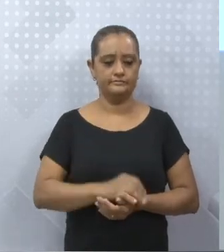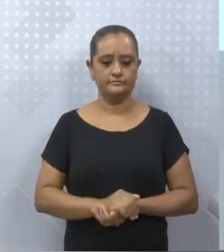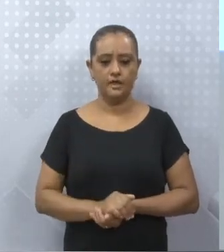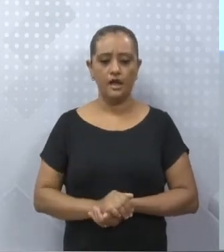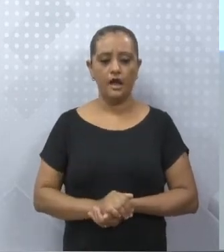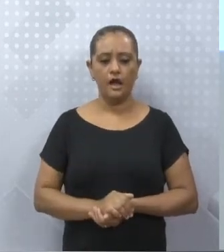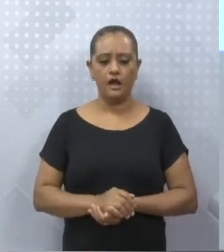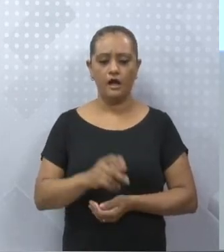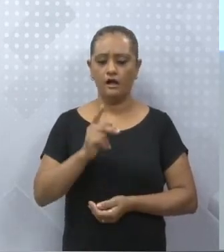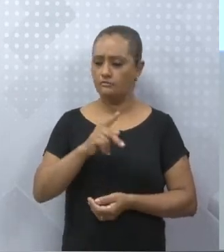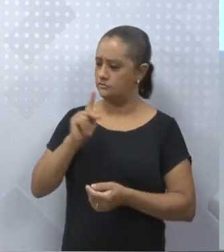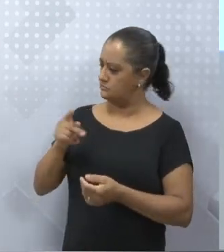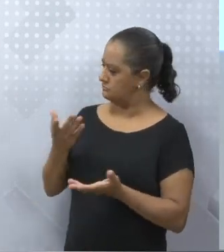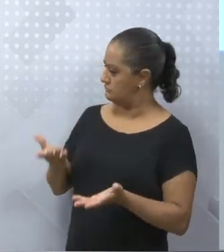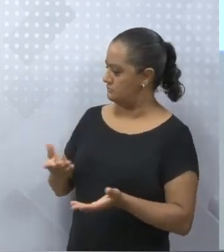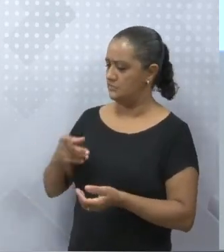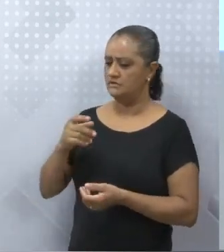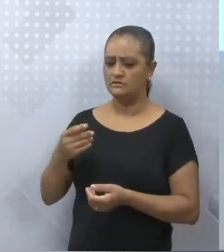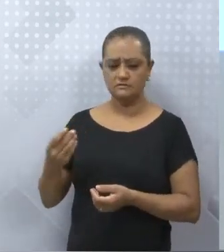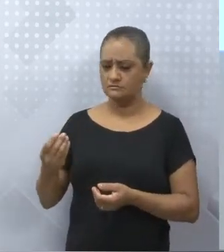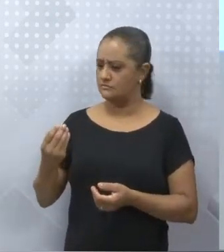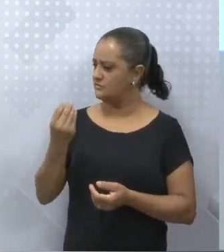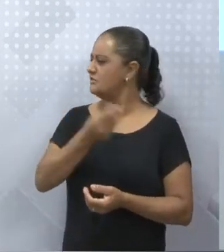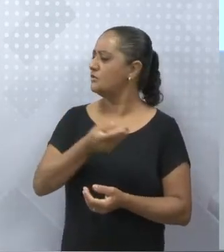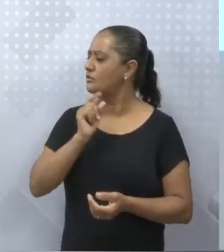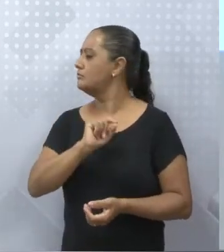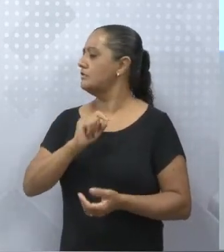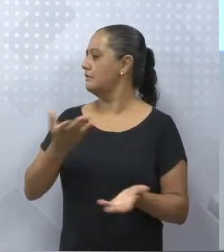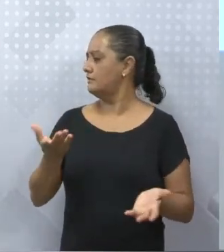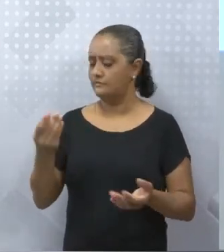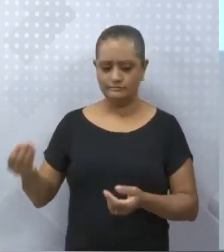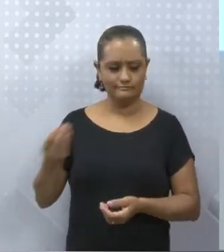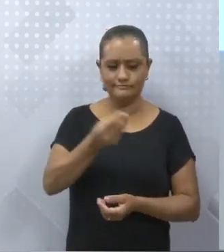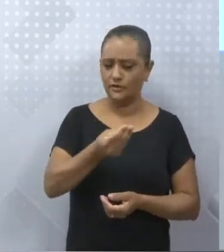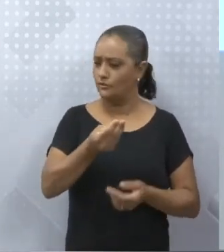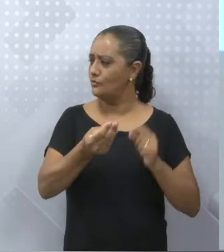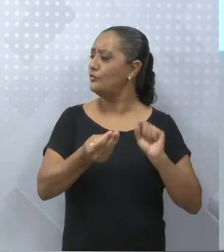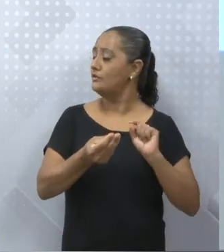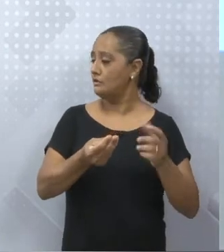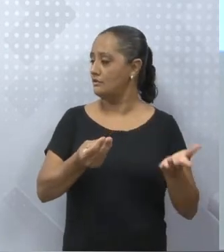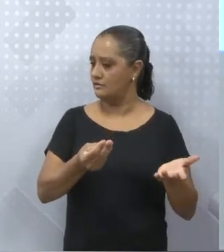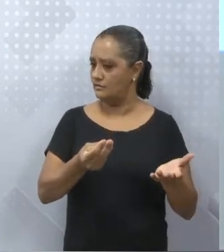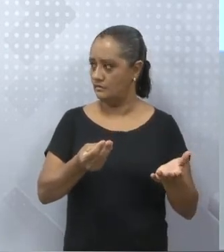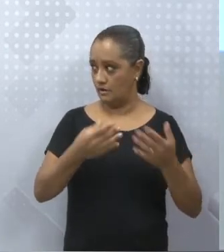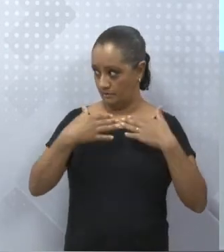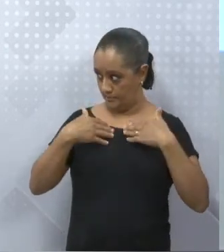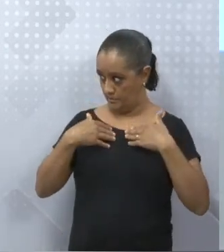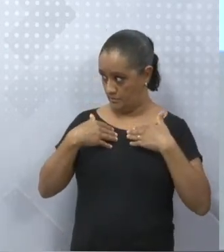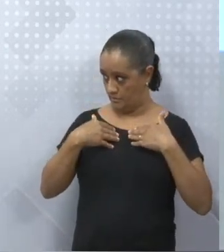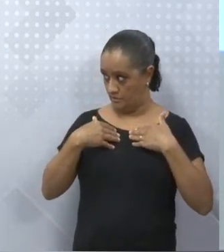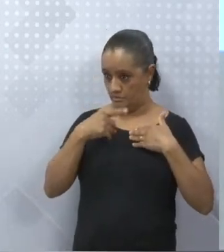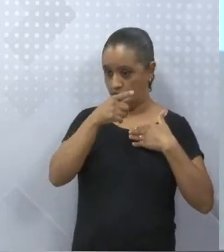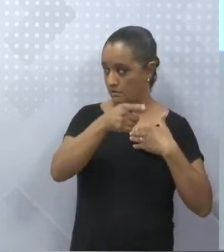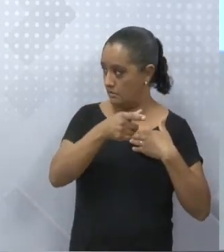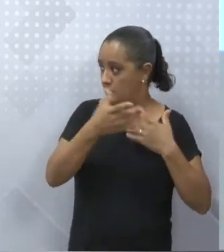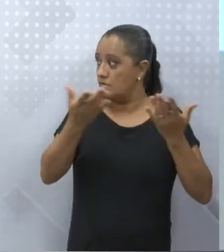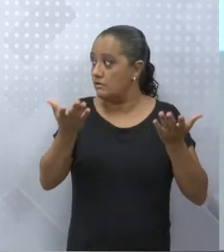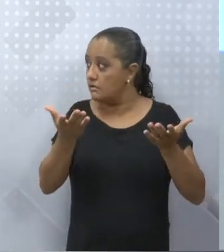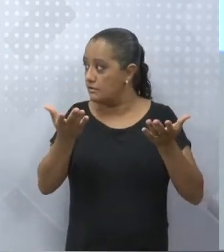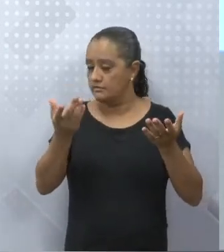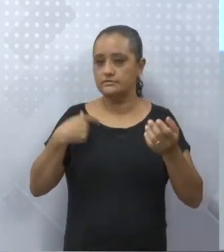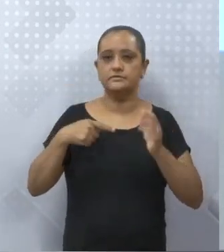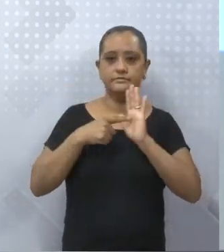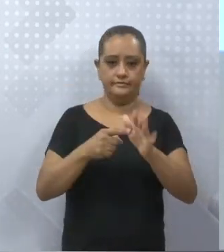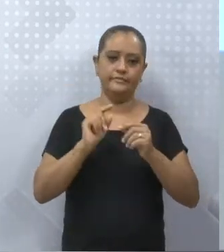imediatamente vai fazer assim, entregou o quê? Mas, entregou a quem? A mim? Logo, isso é um verbo